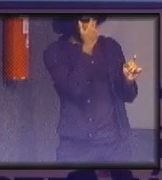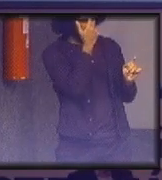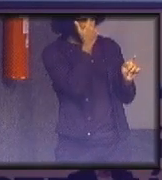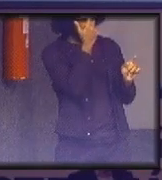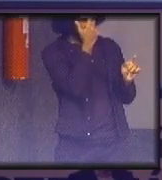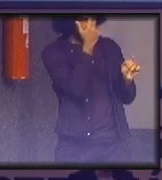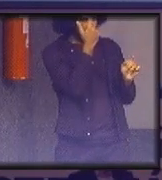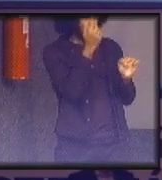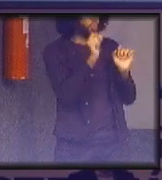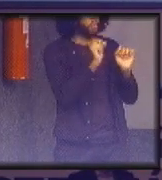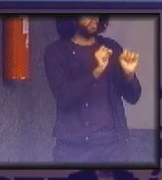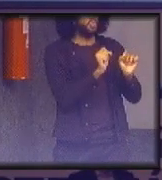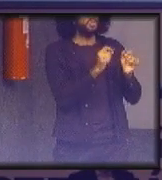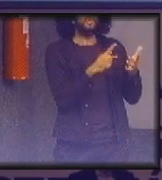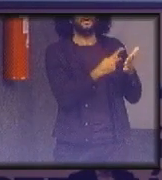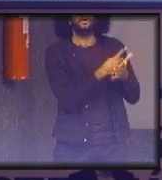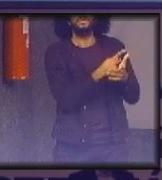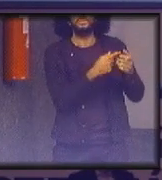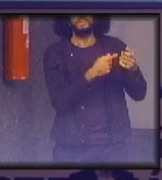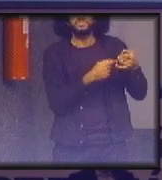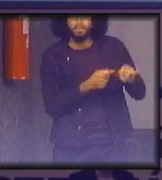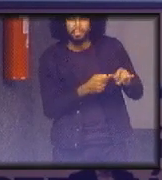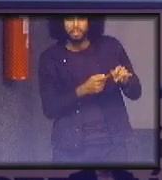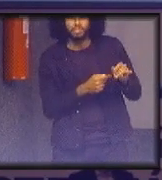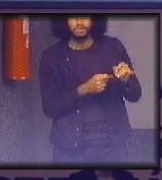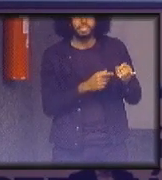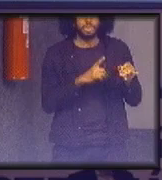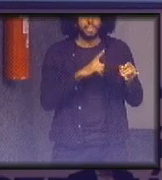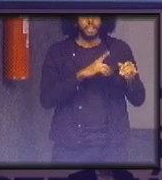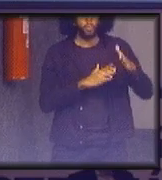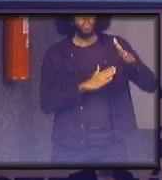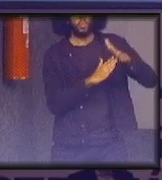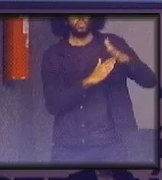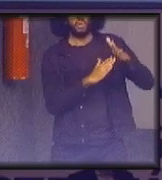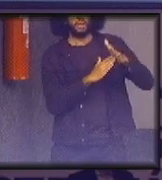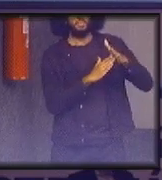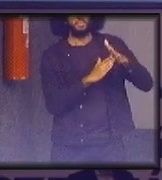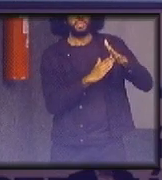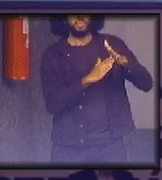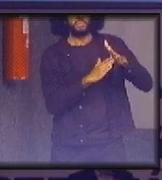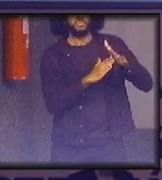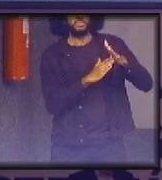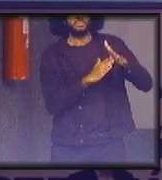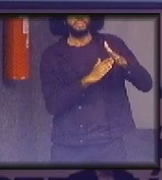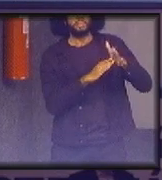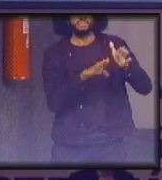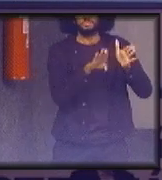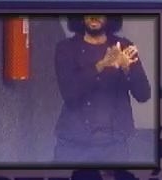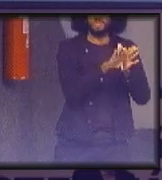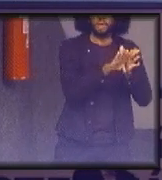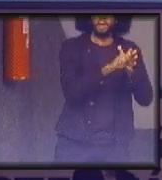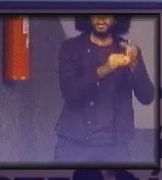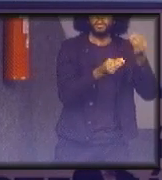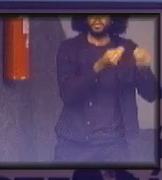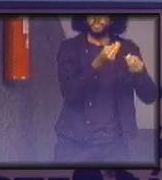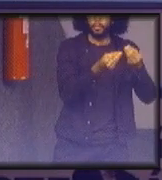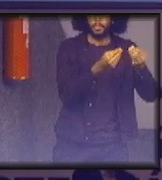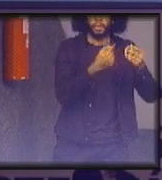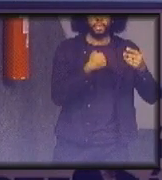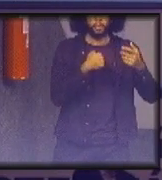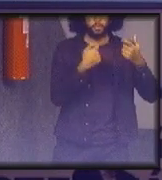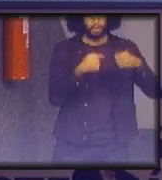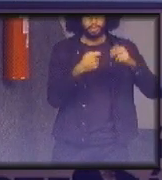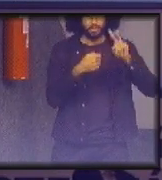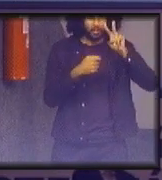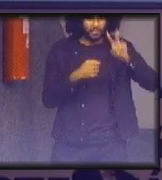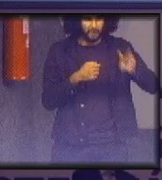seja o que irá acontecer quando os limites dessa minha proposição forem alcançados eu tenho que olhar a